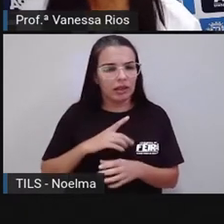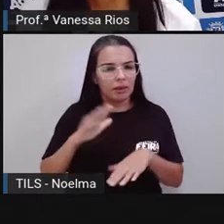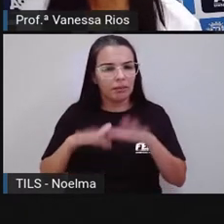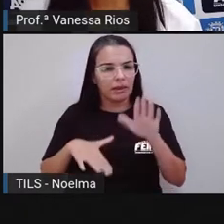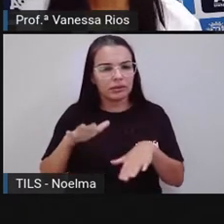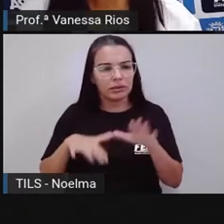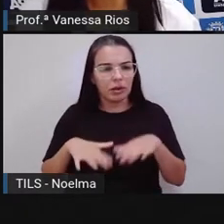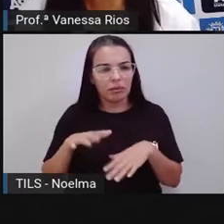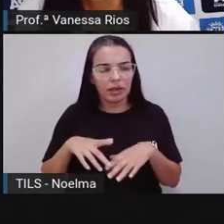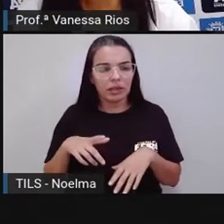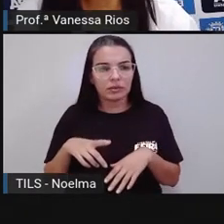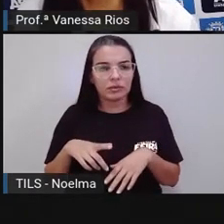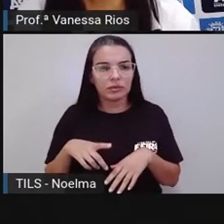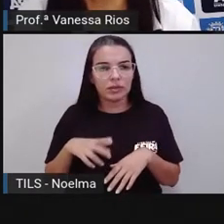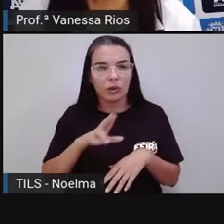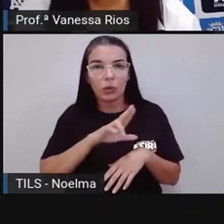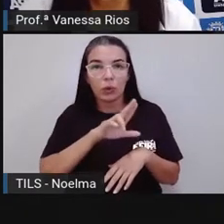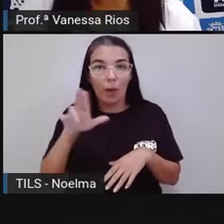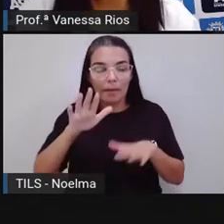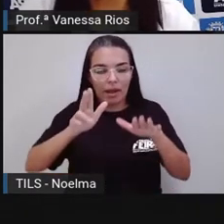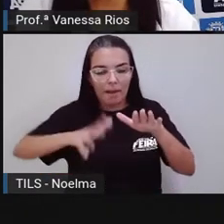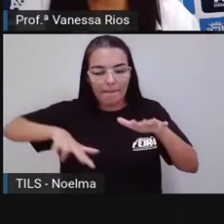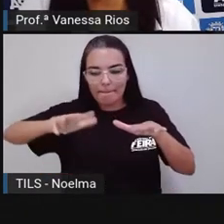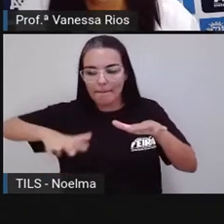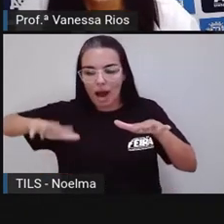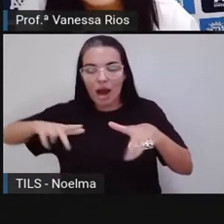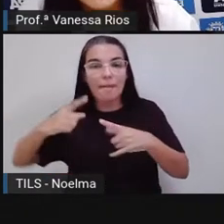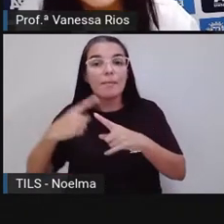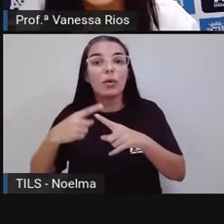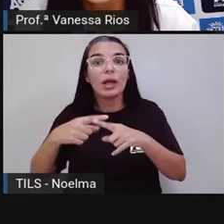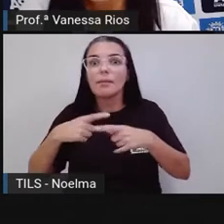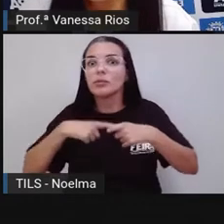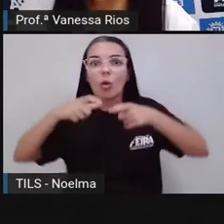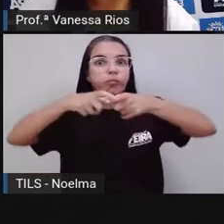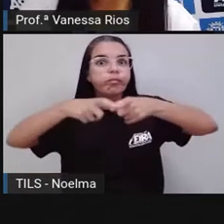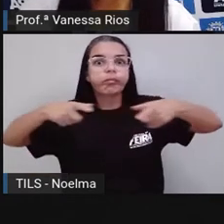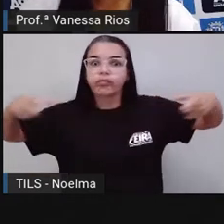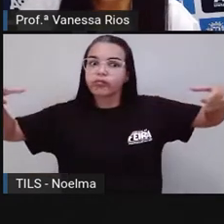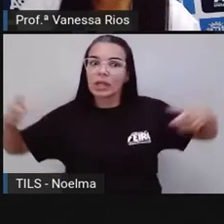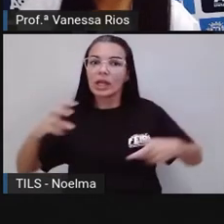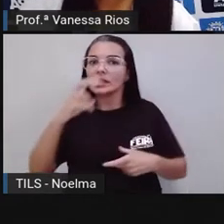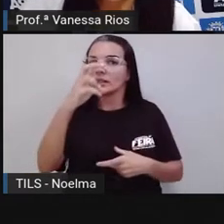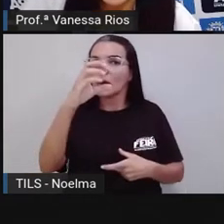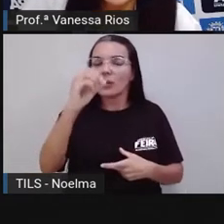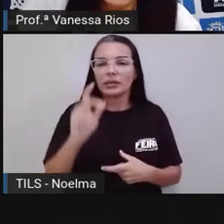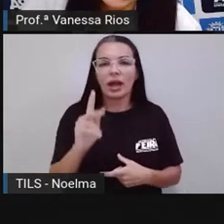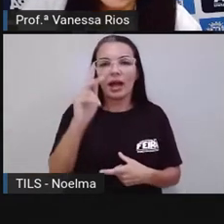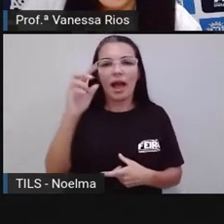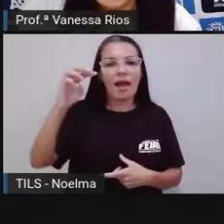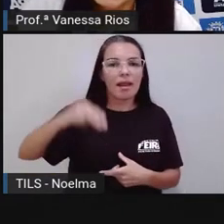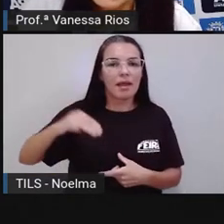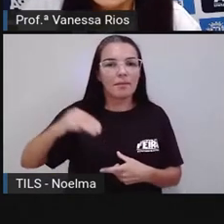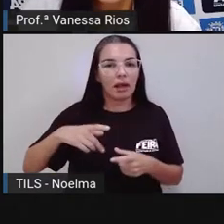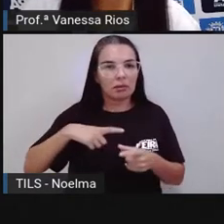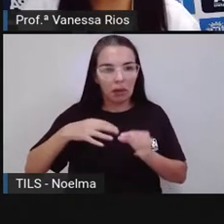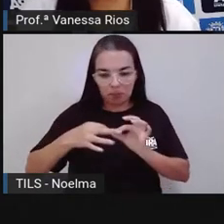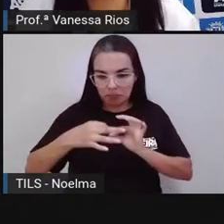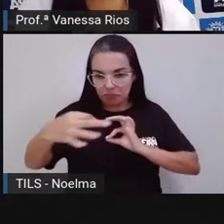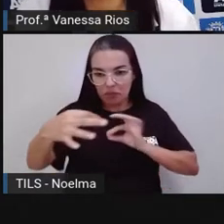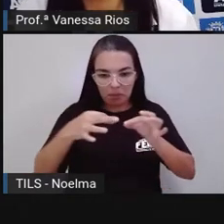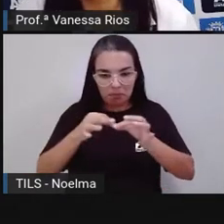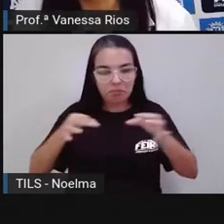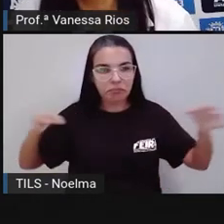recebe esse nome de mar com sua extensão. O possui 50 quilômetros de comprimento,